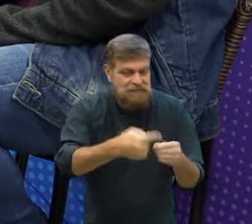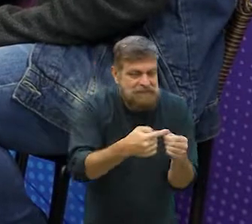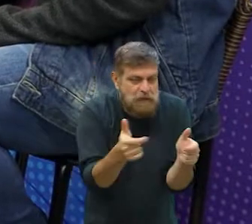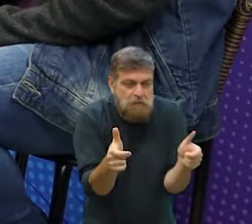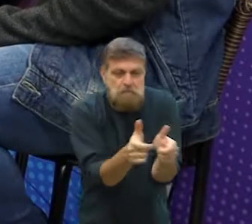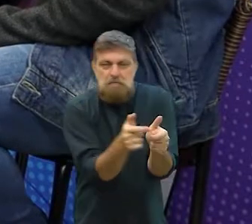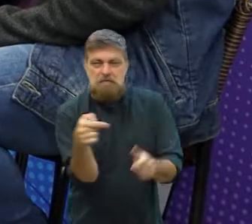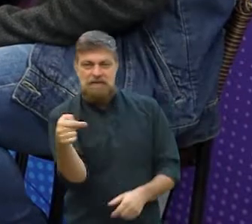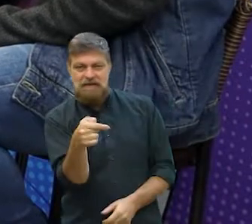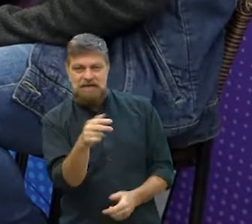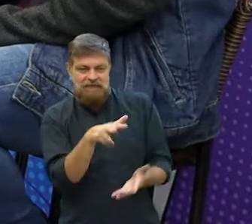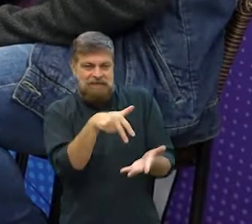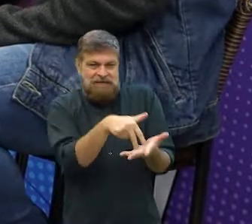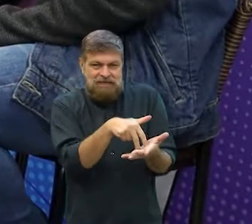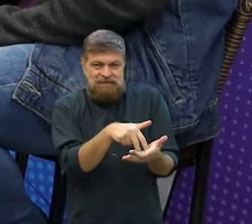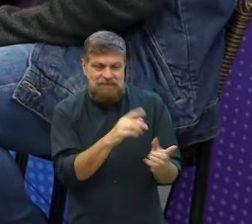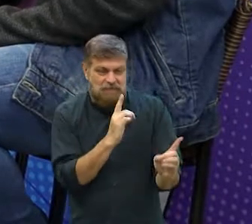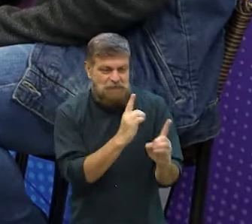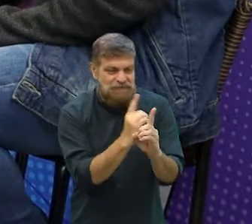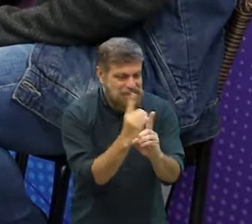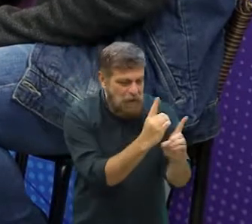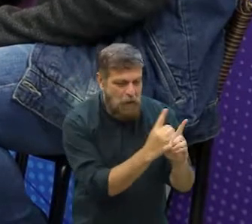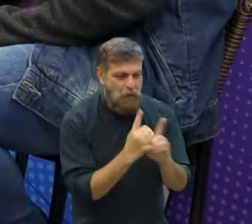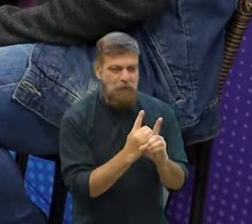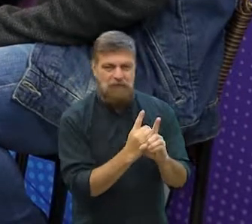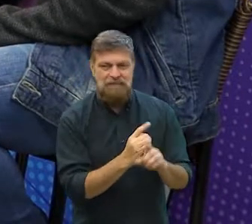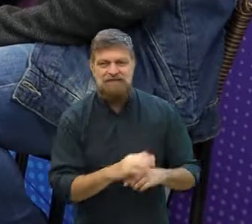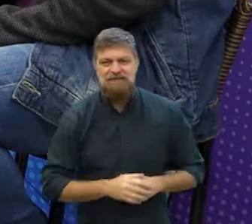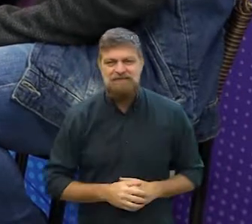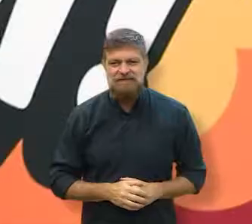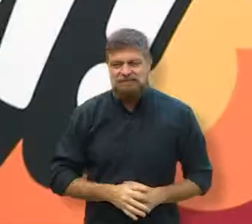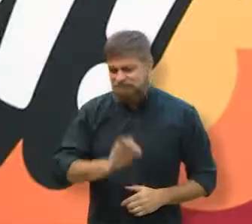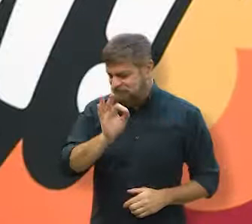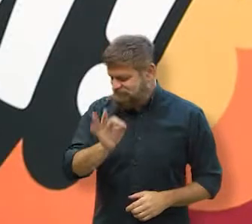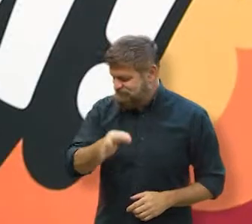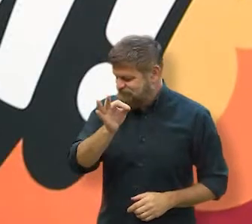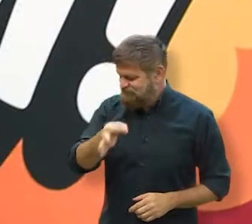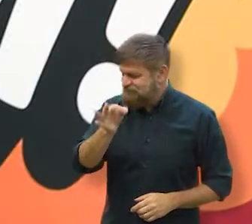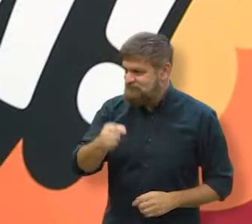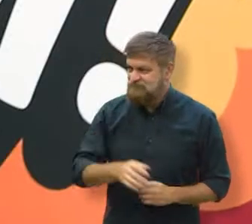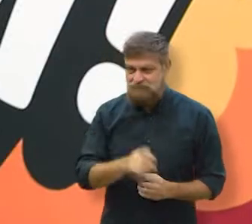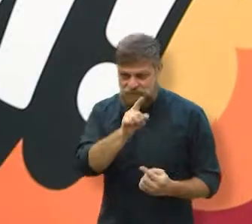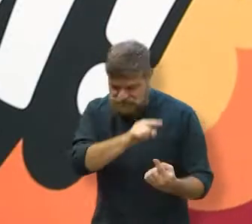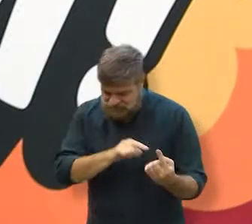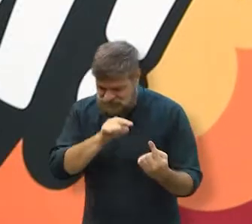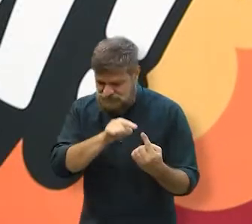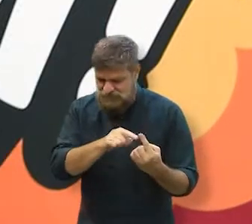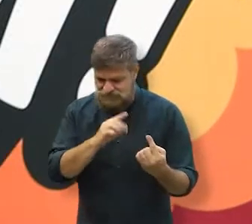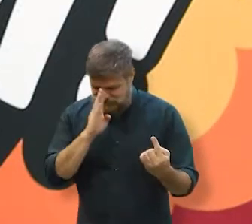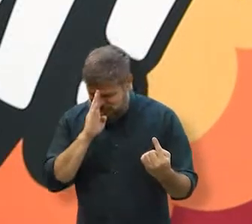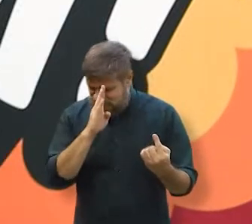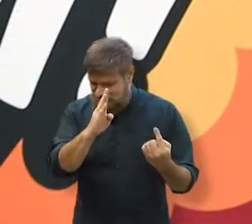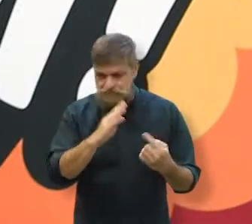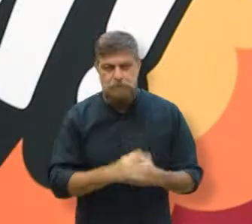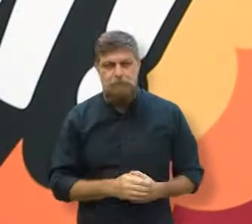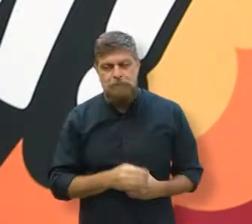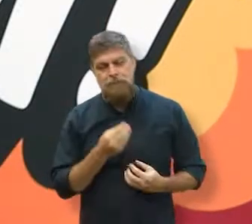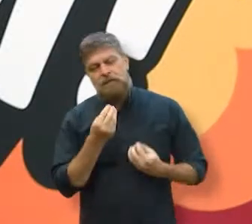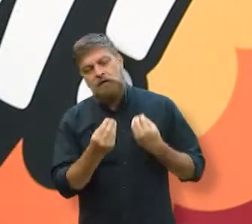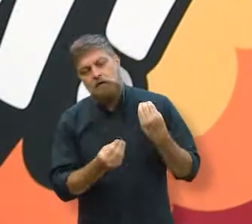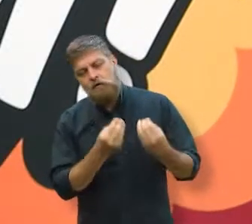pequena. Então, fala muito desses encontros, assim, sabe? Exatamente, eu ia chegar nesse ponto, né? Como é